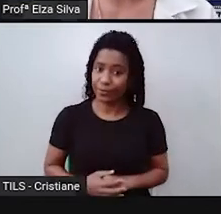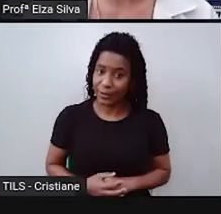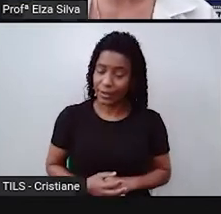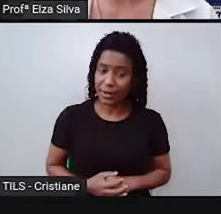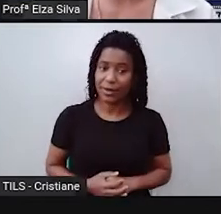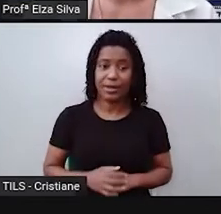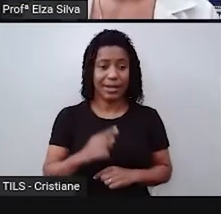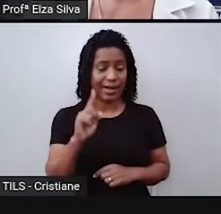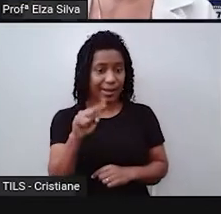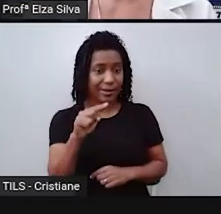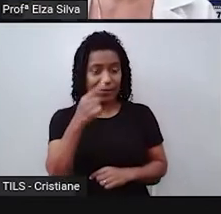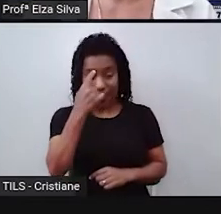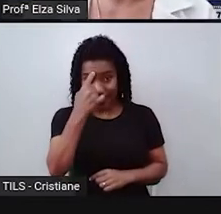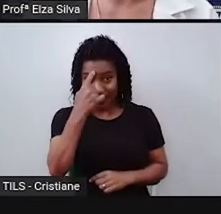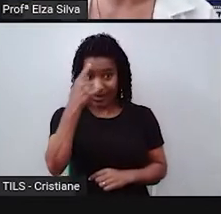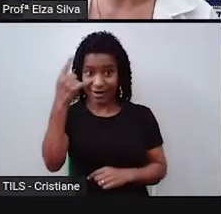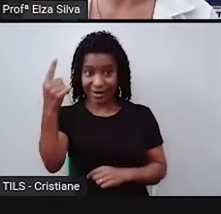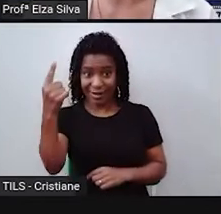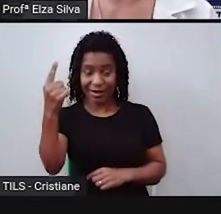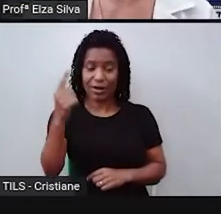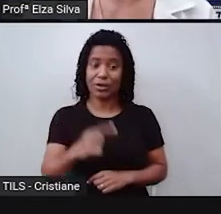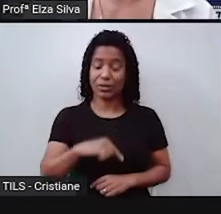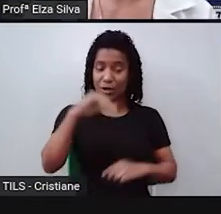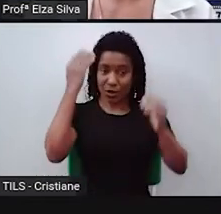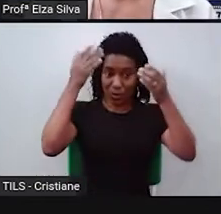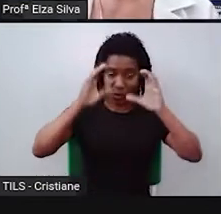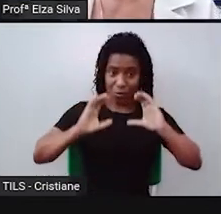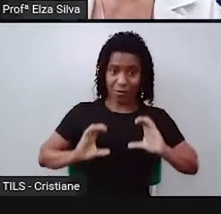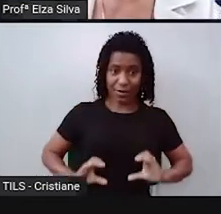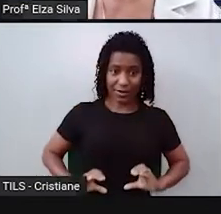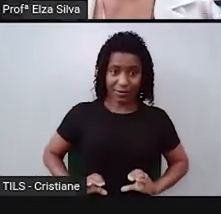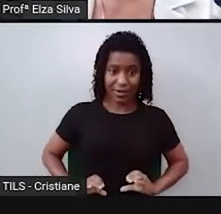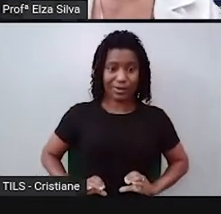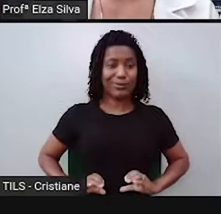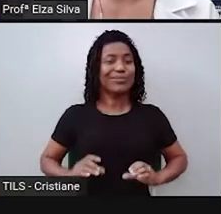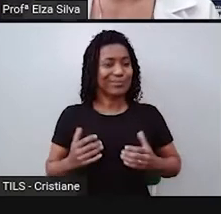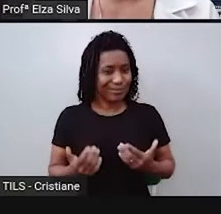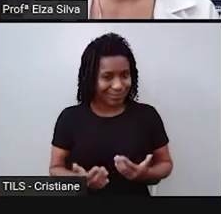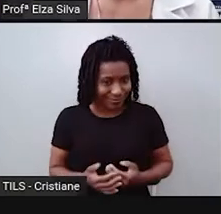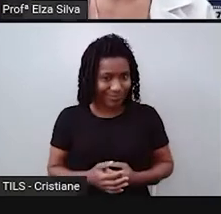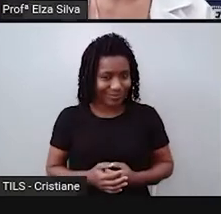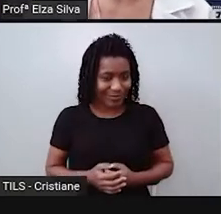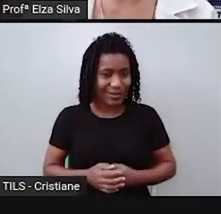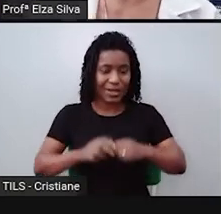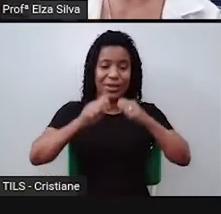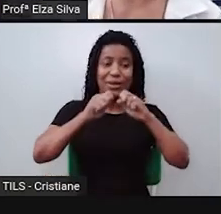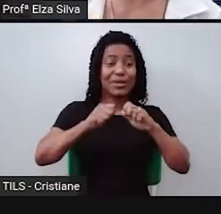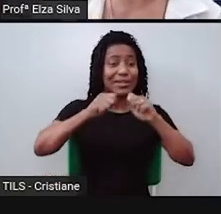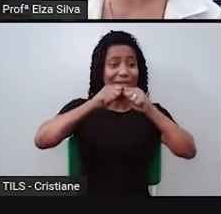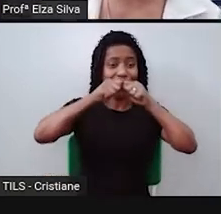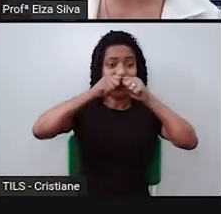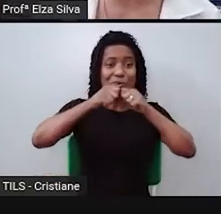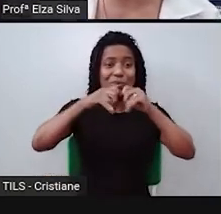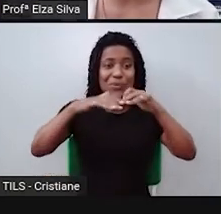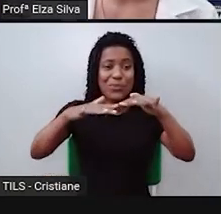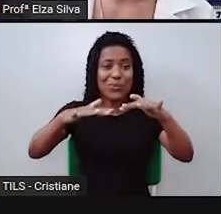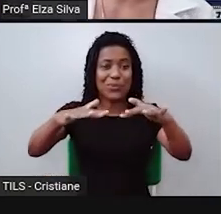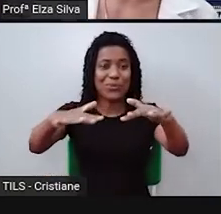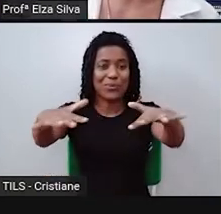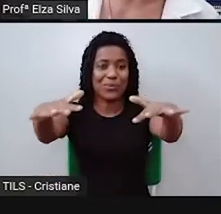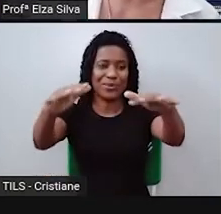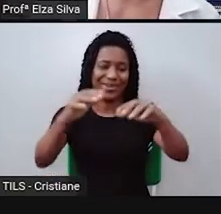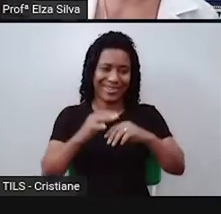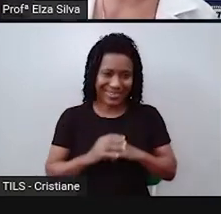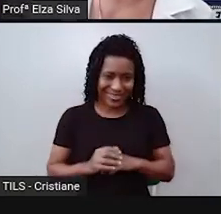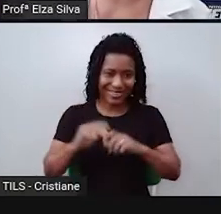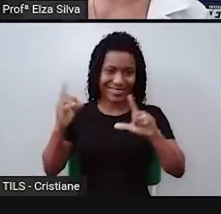uma ideia, um comportamento, um estilo que se espalha por meio da imitação de